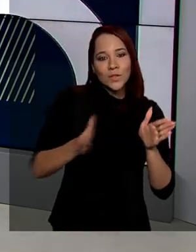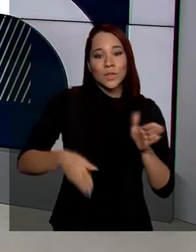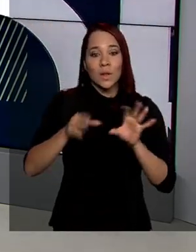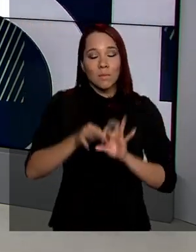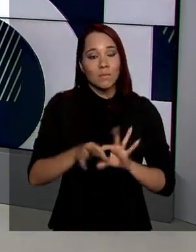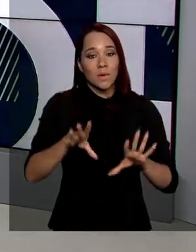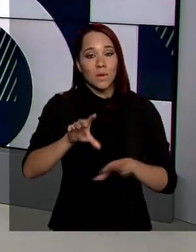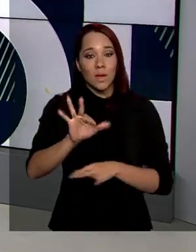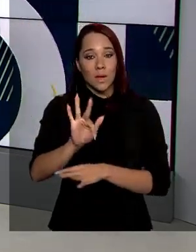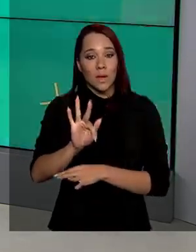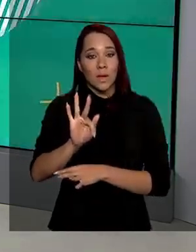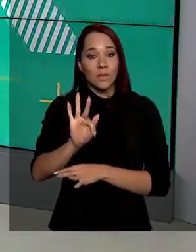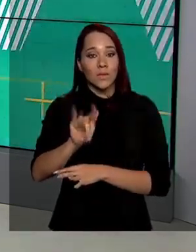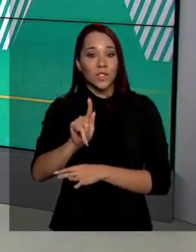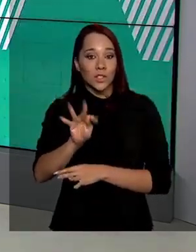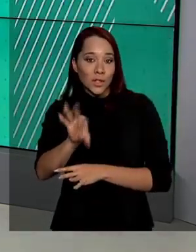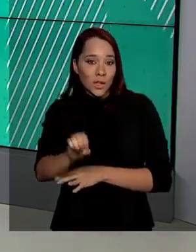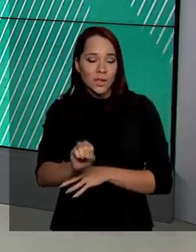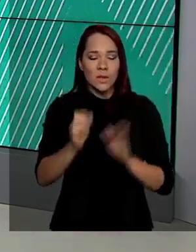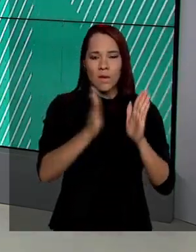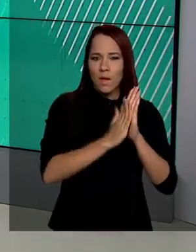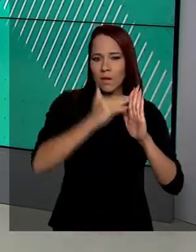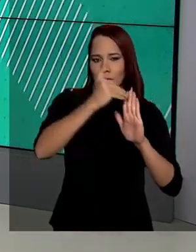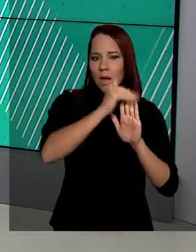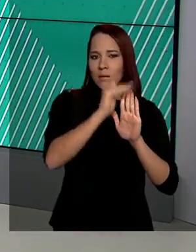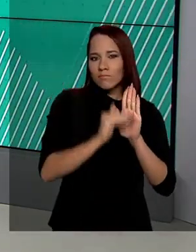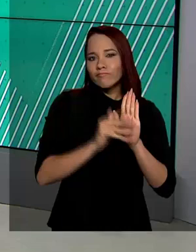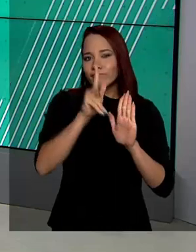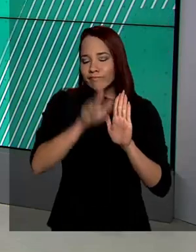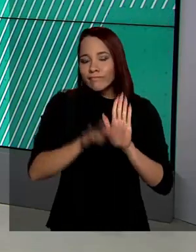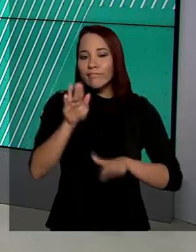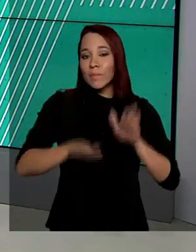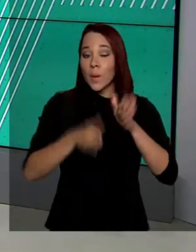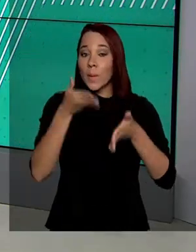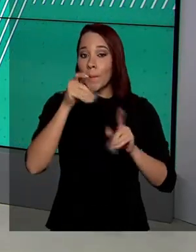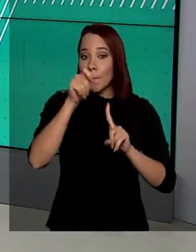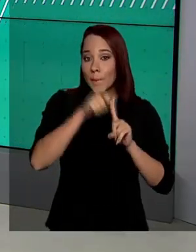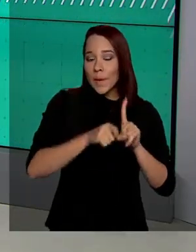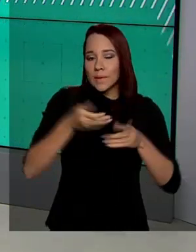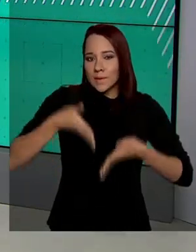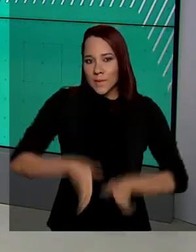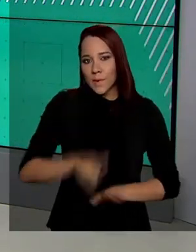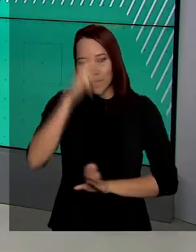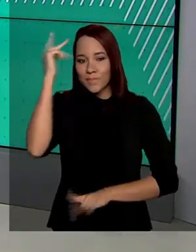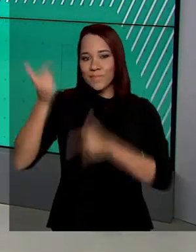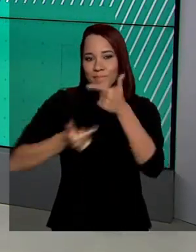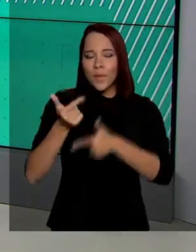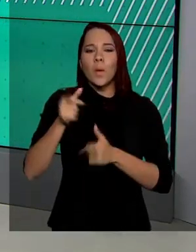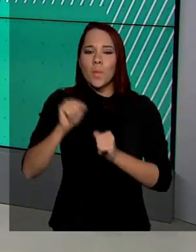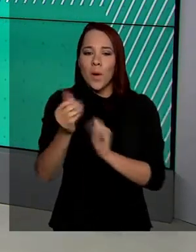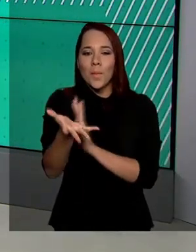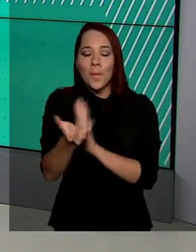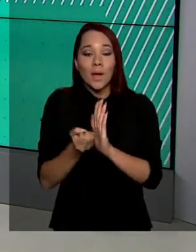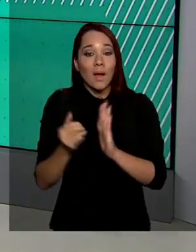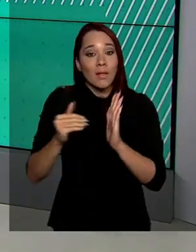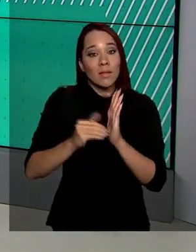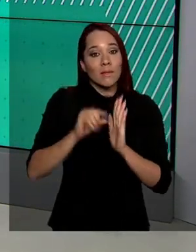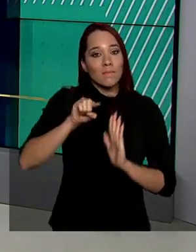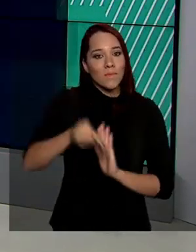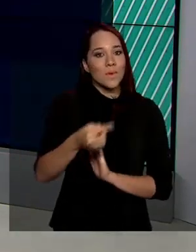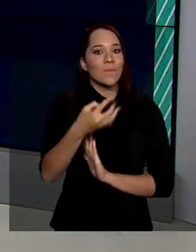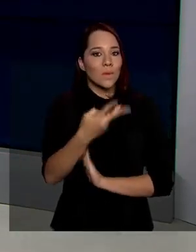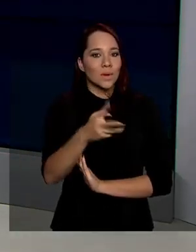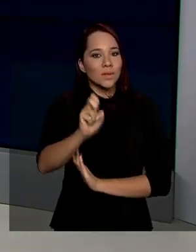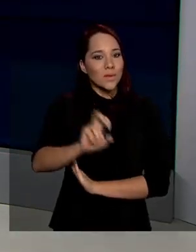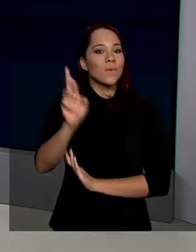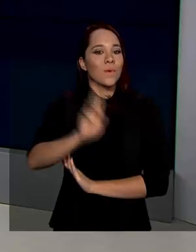FGTS. O calendário segue de acordo com o mês de nascimento do trabalhador, que poderá receber até R$.045